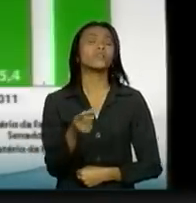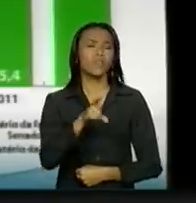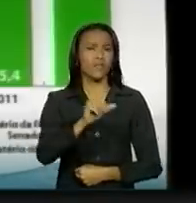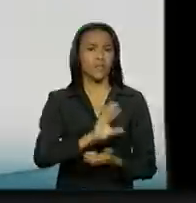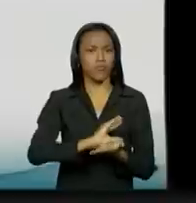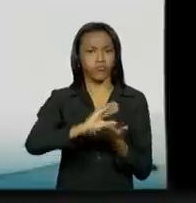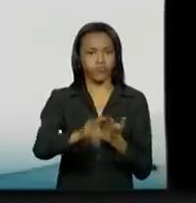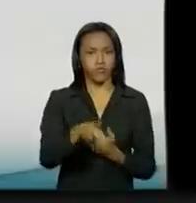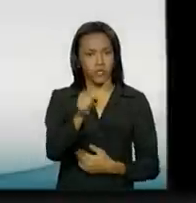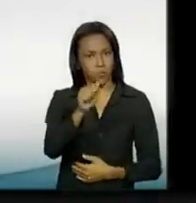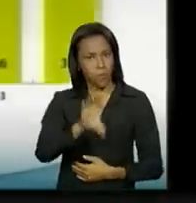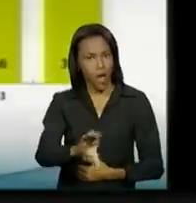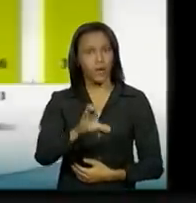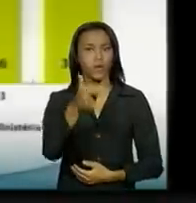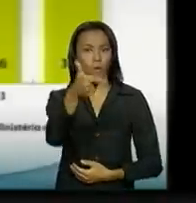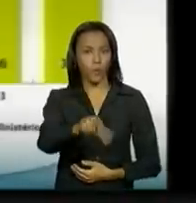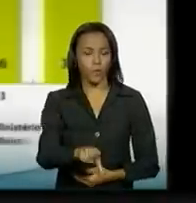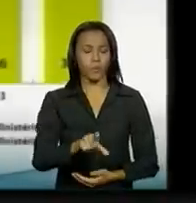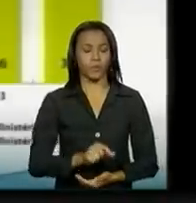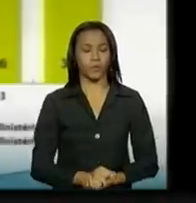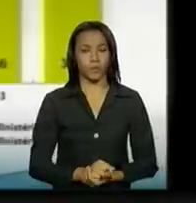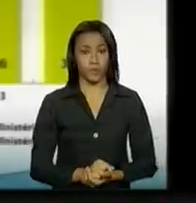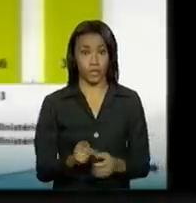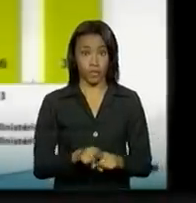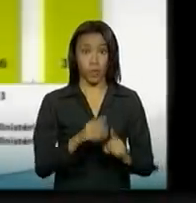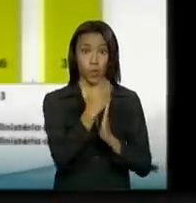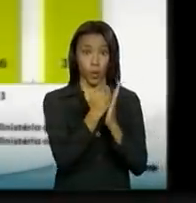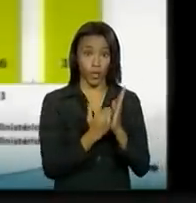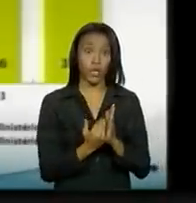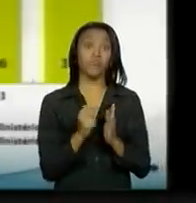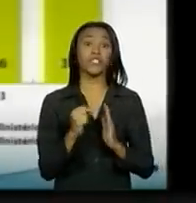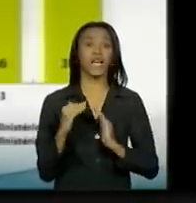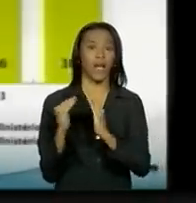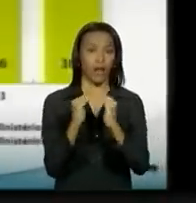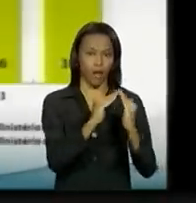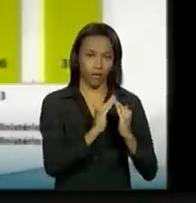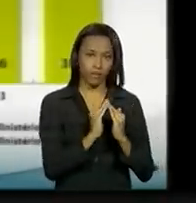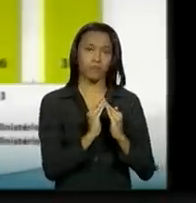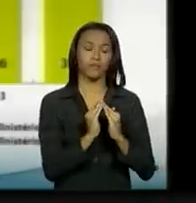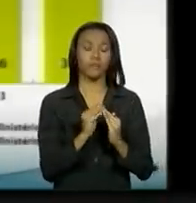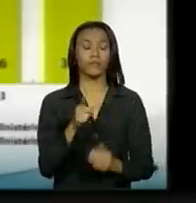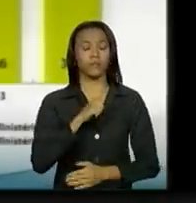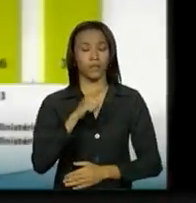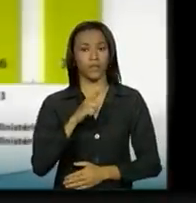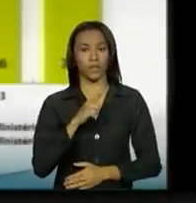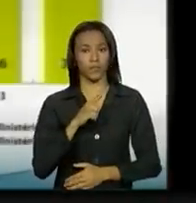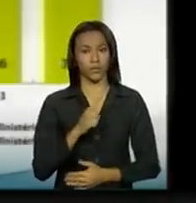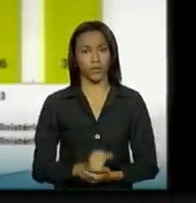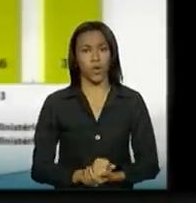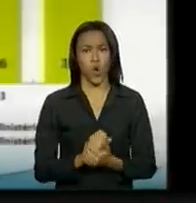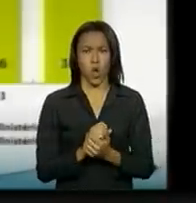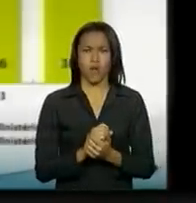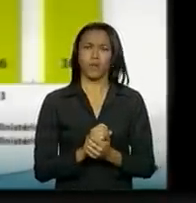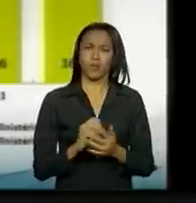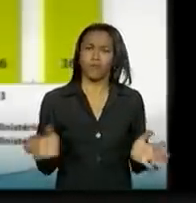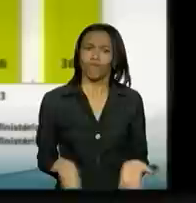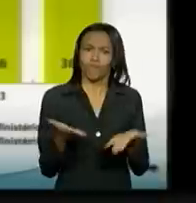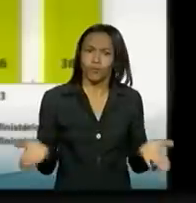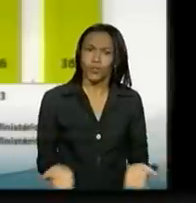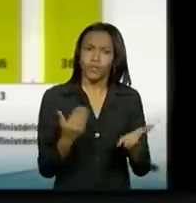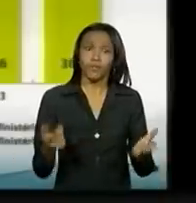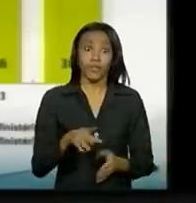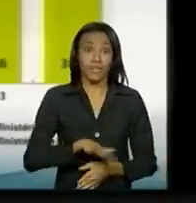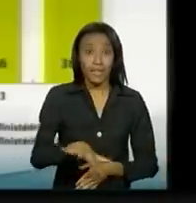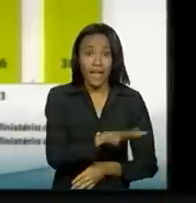pelo PAC, adiante. E o programa habitacional, nós temos um forte estímulo ao setor de